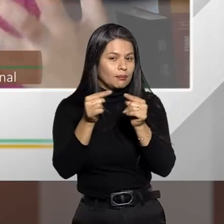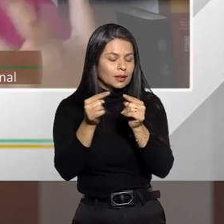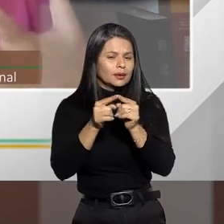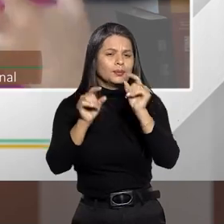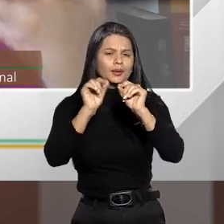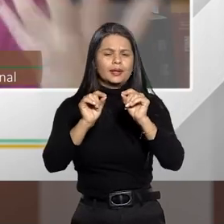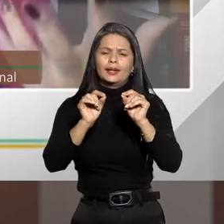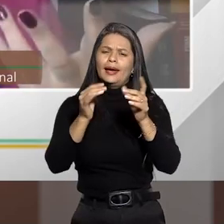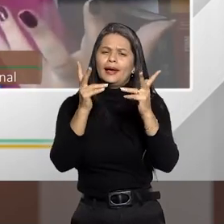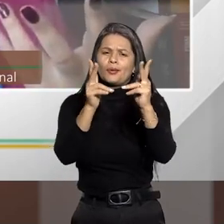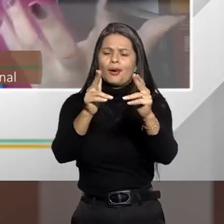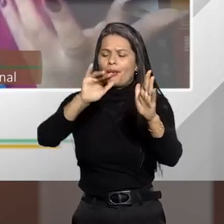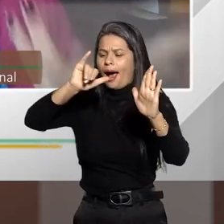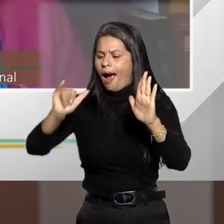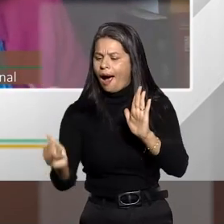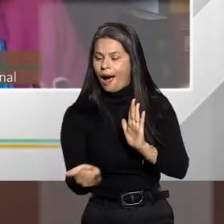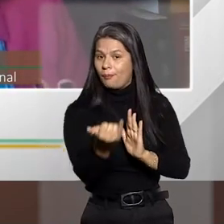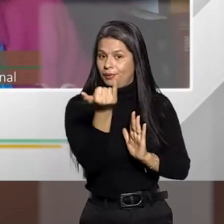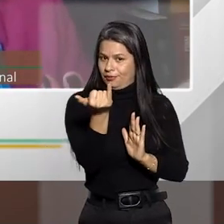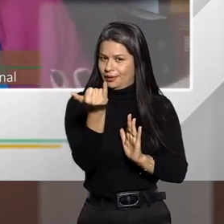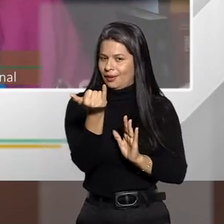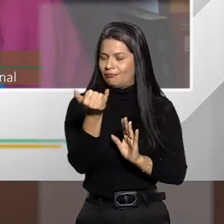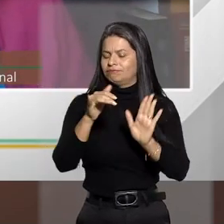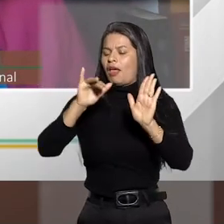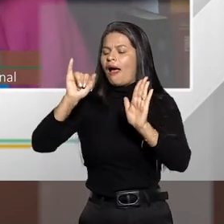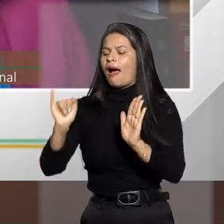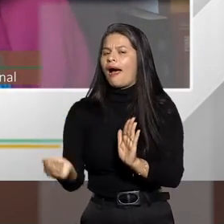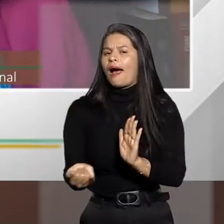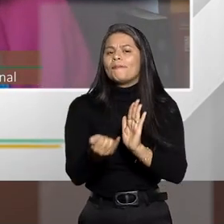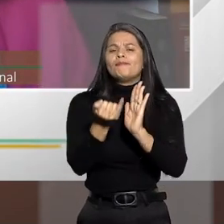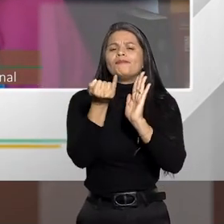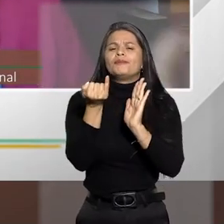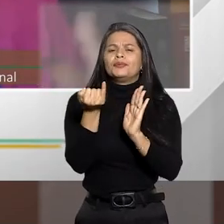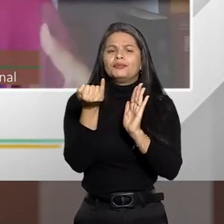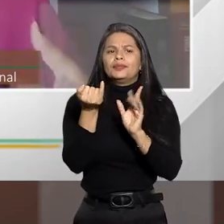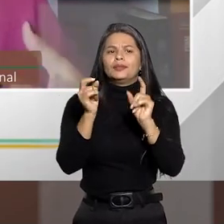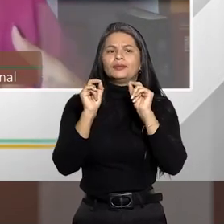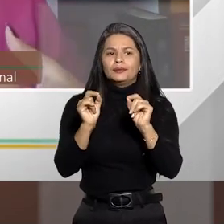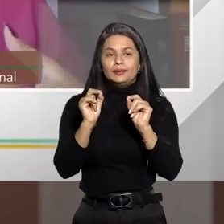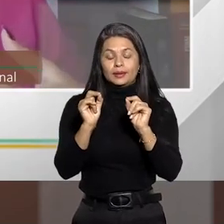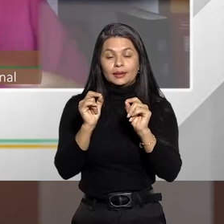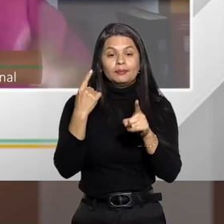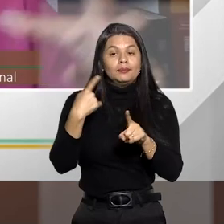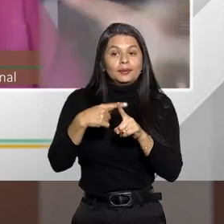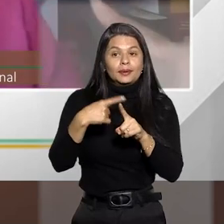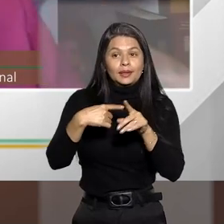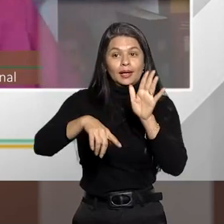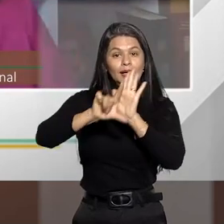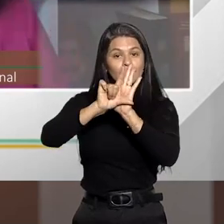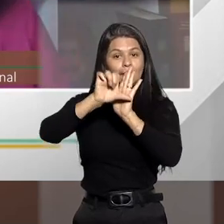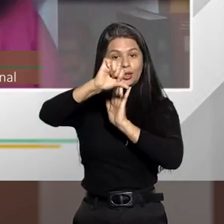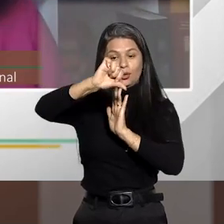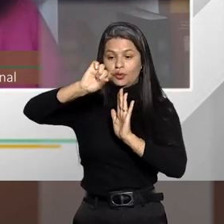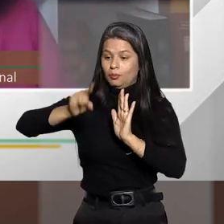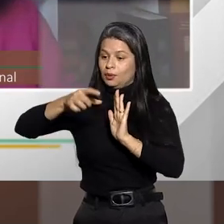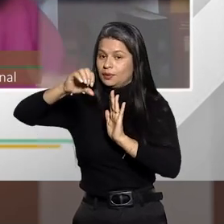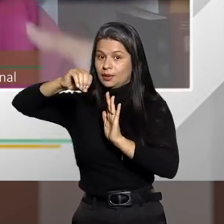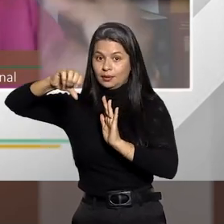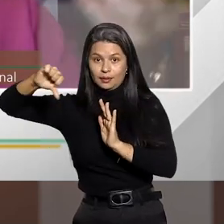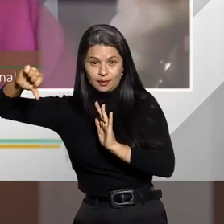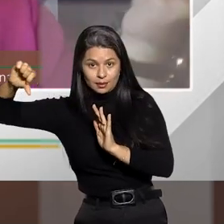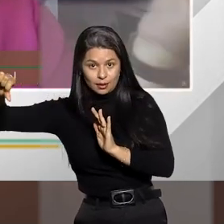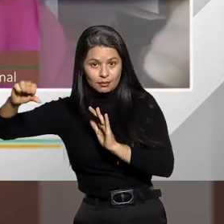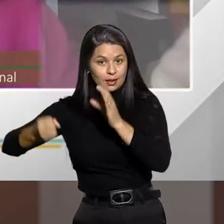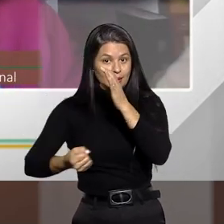que aproveita o barco, eu costumo dizer assim, porque a Lei 9.099, ela